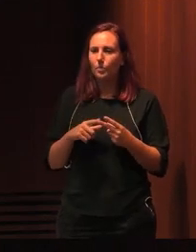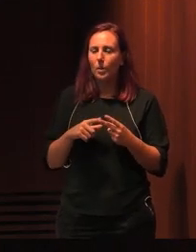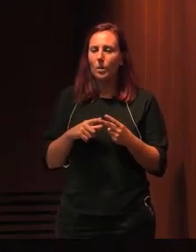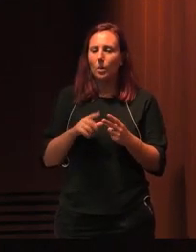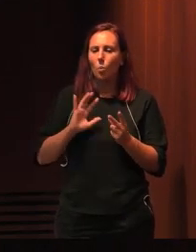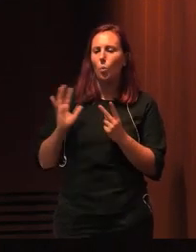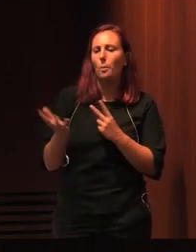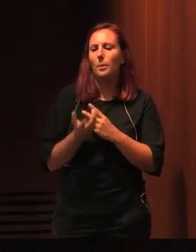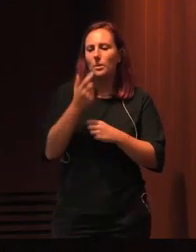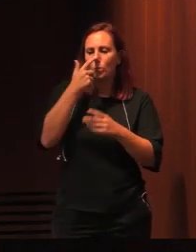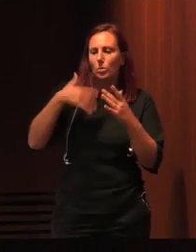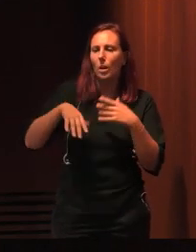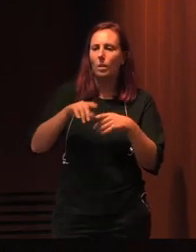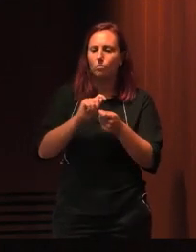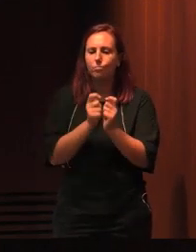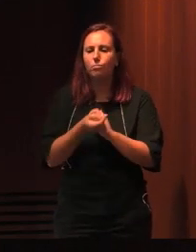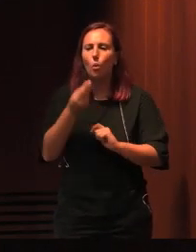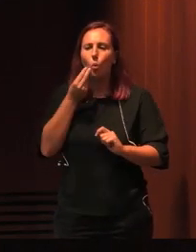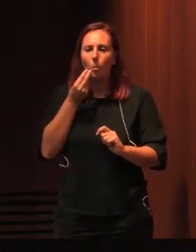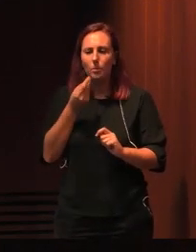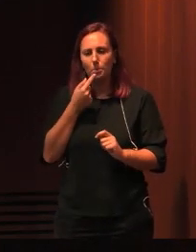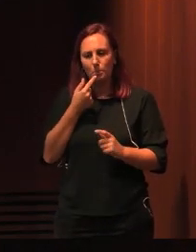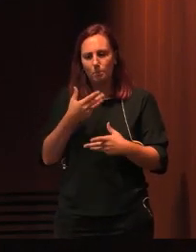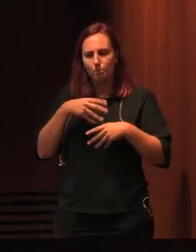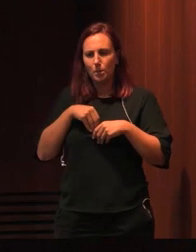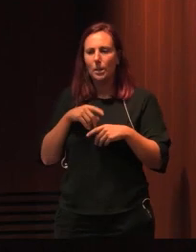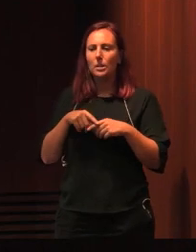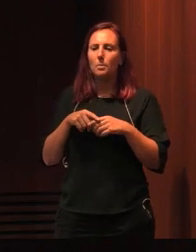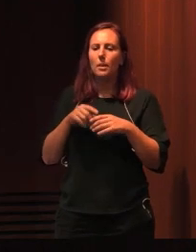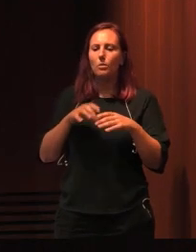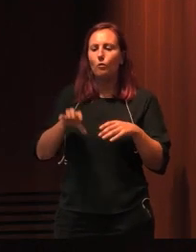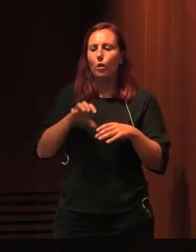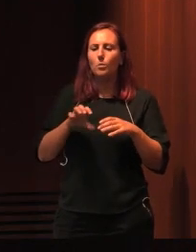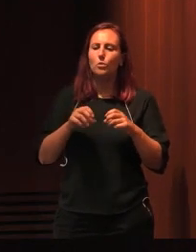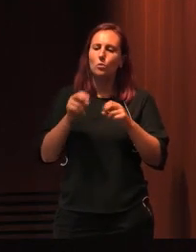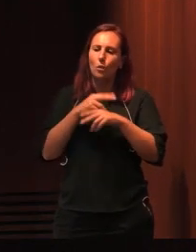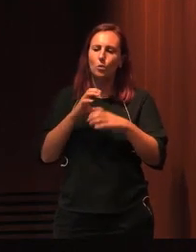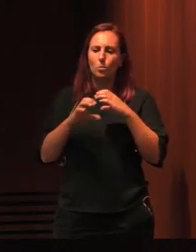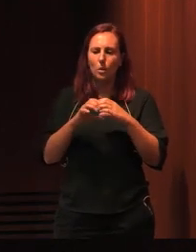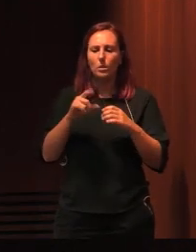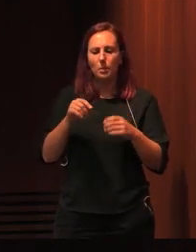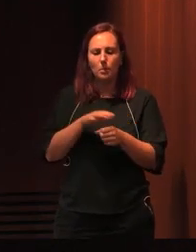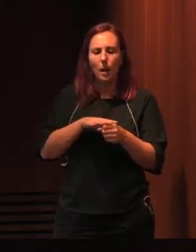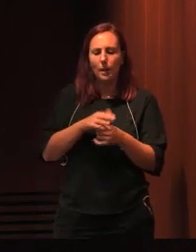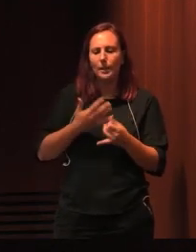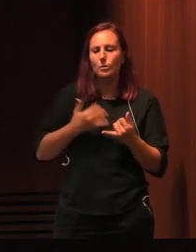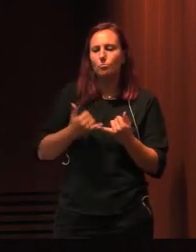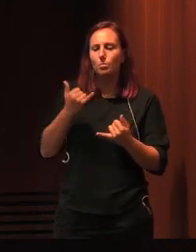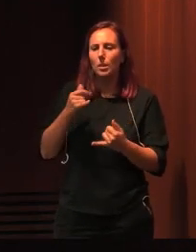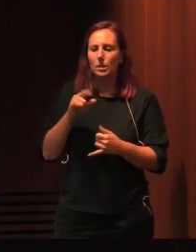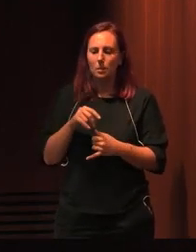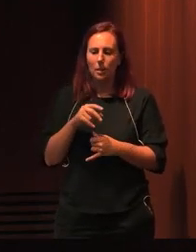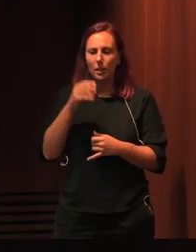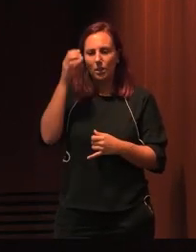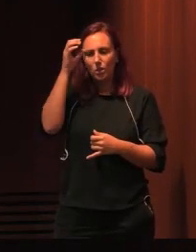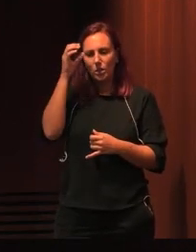paradigma das sociedades, as implicações trazidas pelas novas formas de comunicar, o lugar do digital e da inteligência artificial